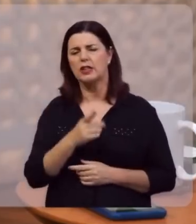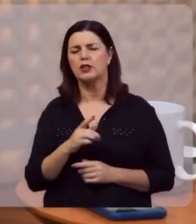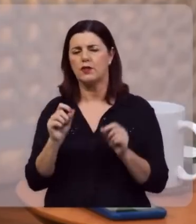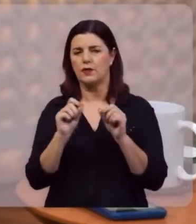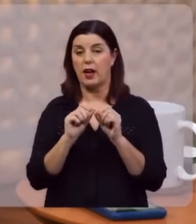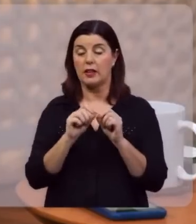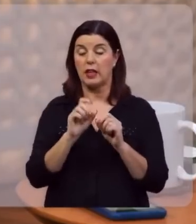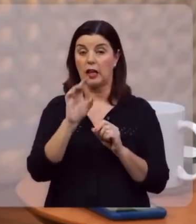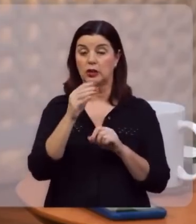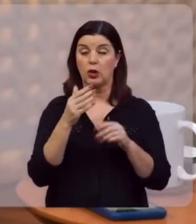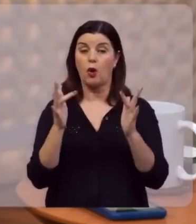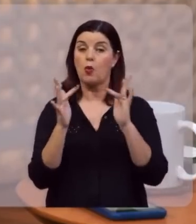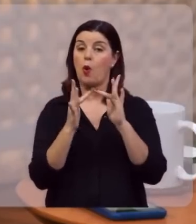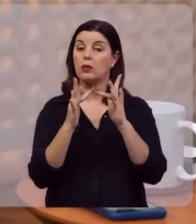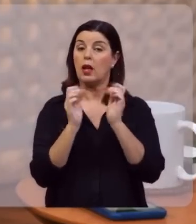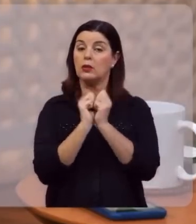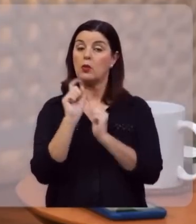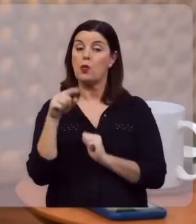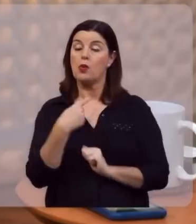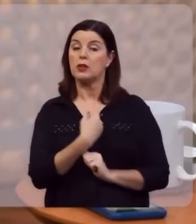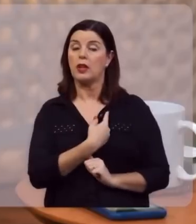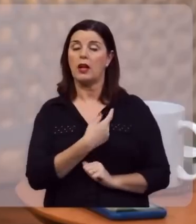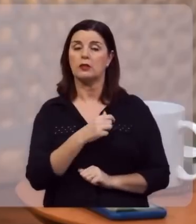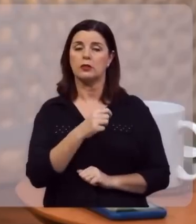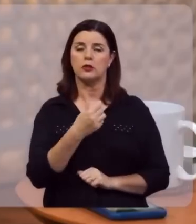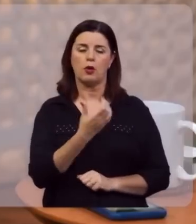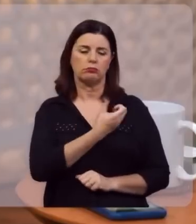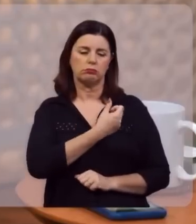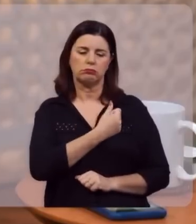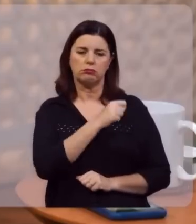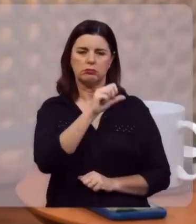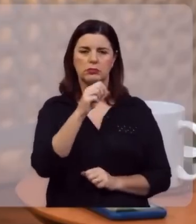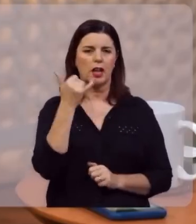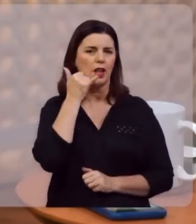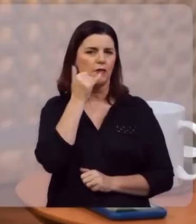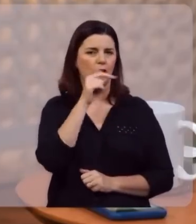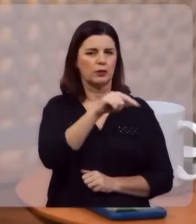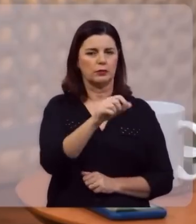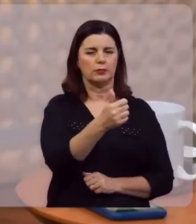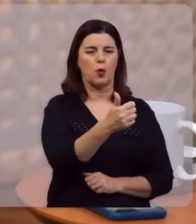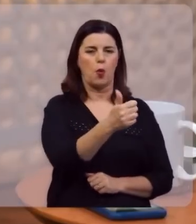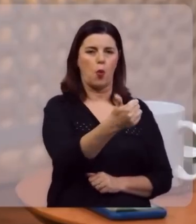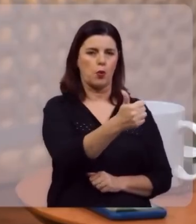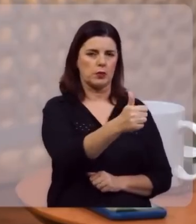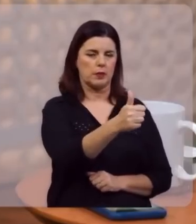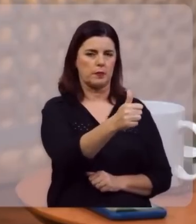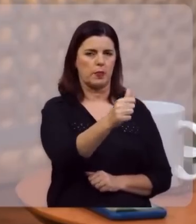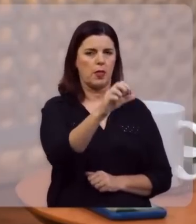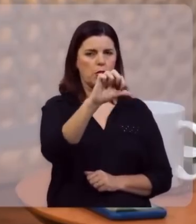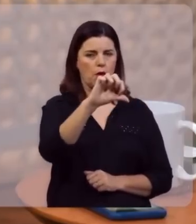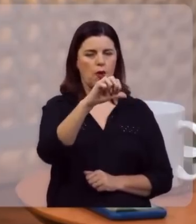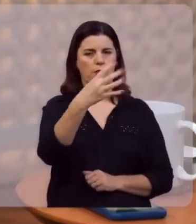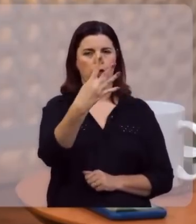fácil, fazê-lo, basta entrar, em contato conosco, o telefone, está aparecendo aí, é o código de área,